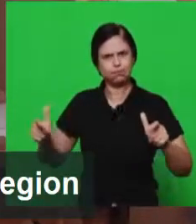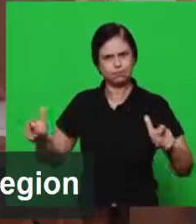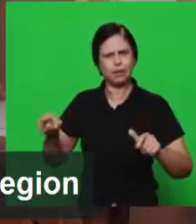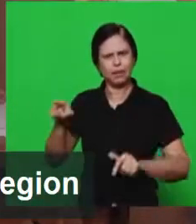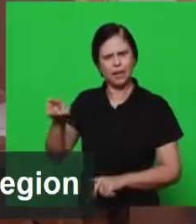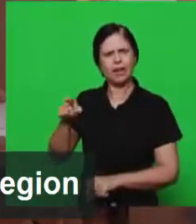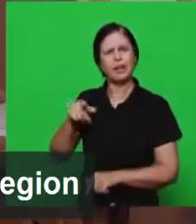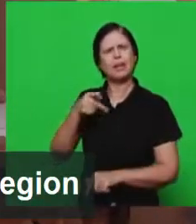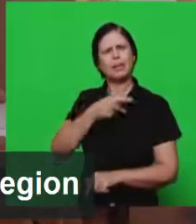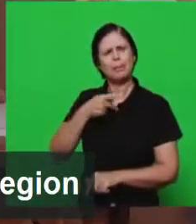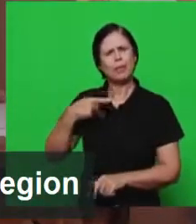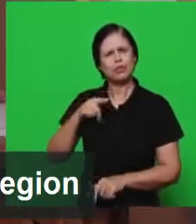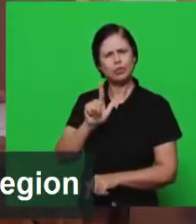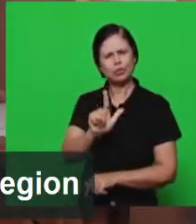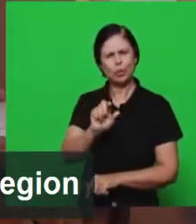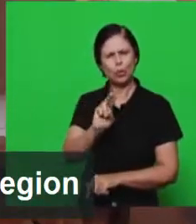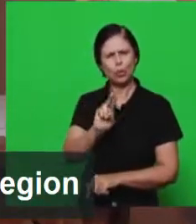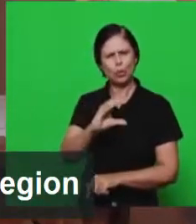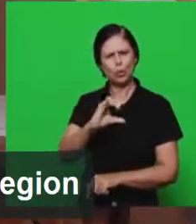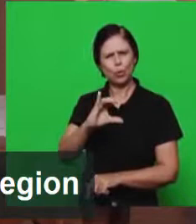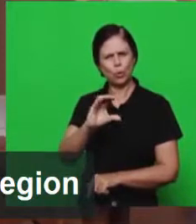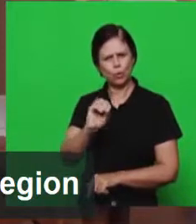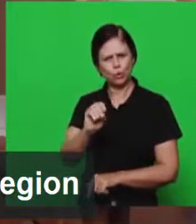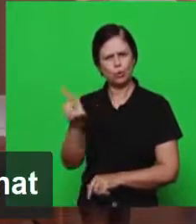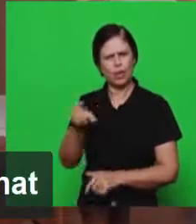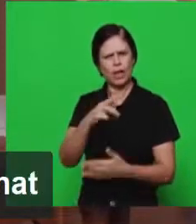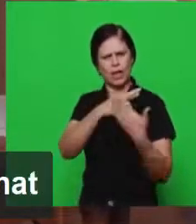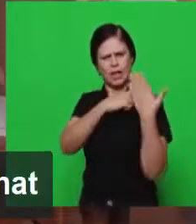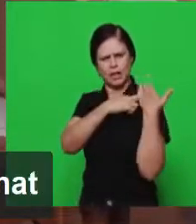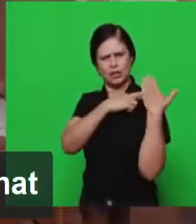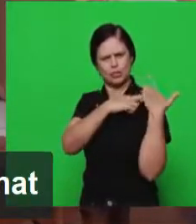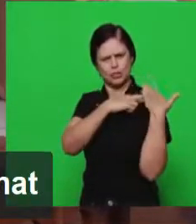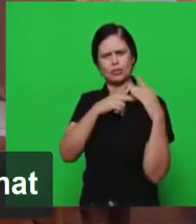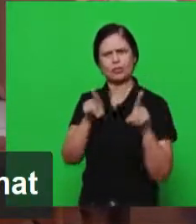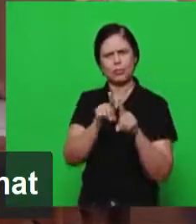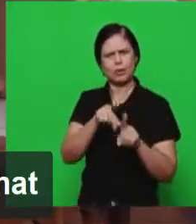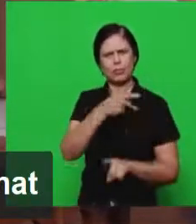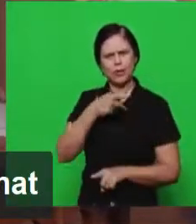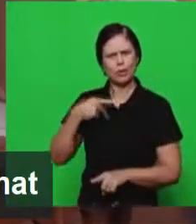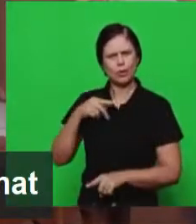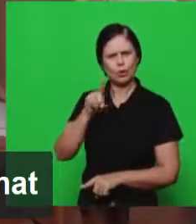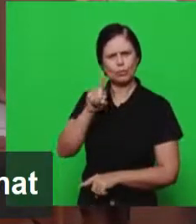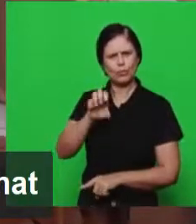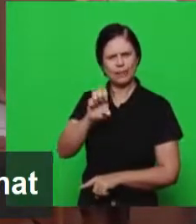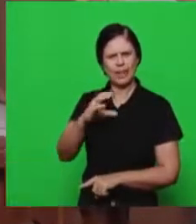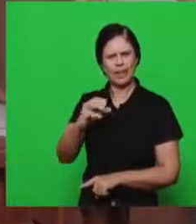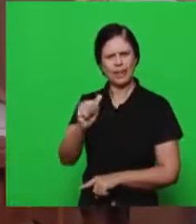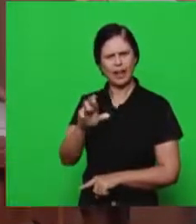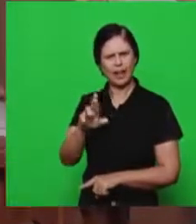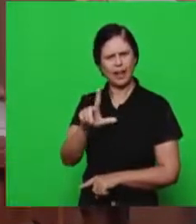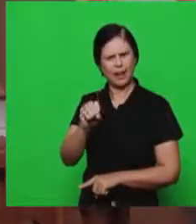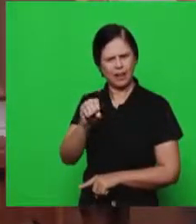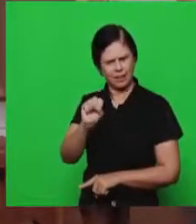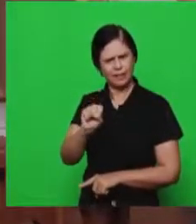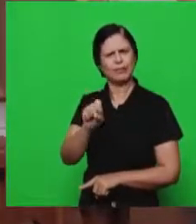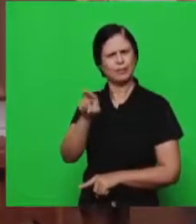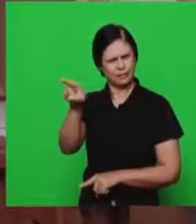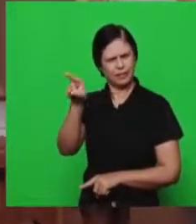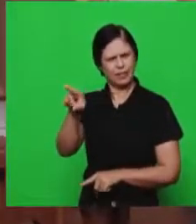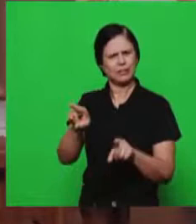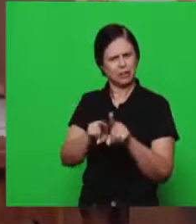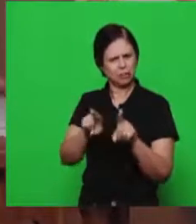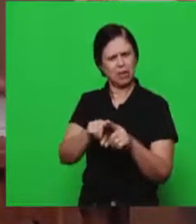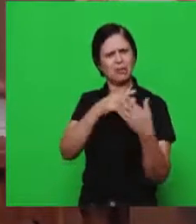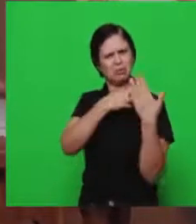estava o pastor Lúcio, que é o responsável pela região ali, o pastor Zé Carlos, e tantos outros que nos atenderam